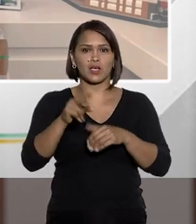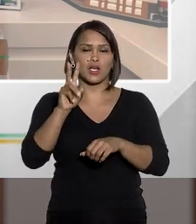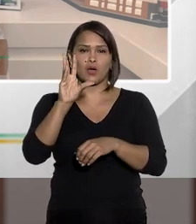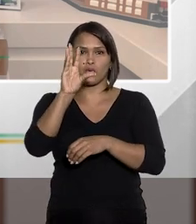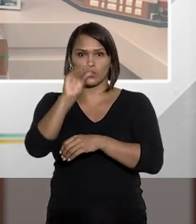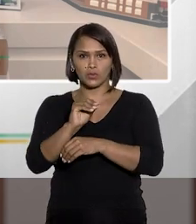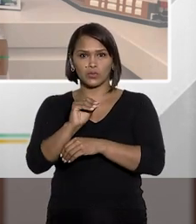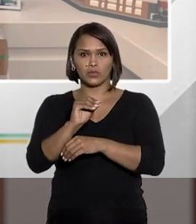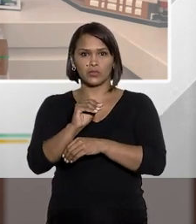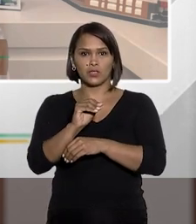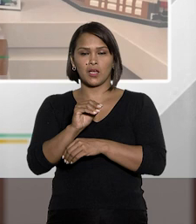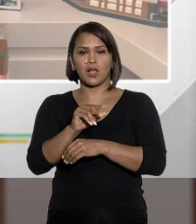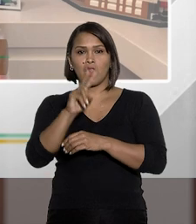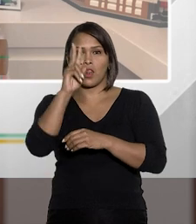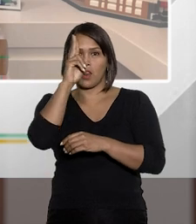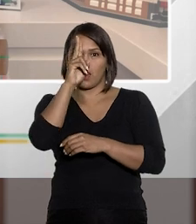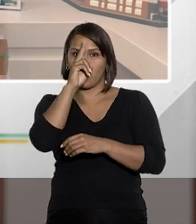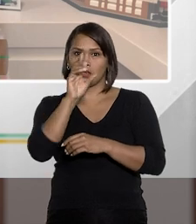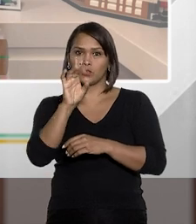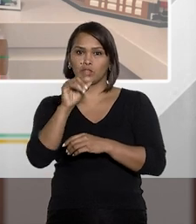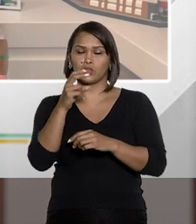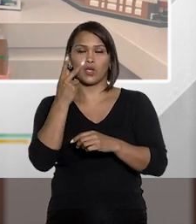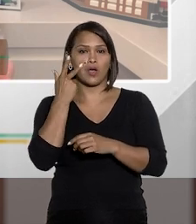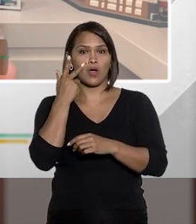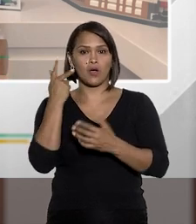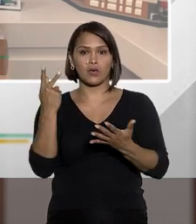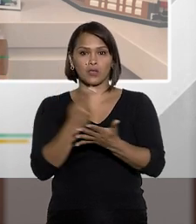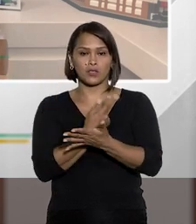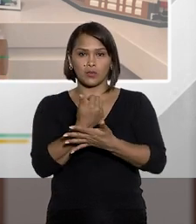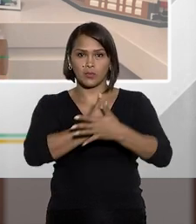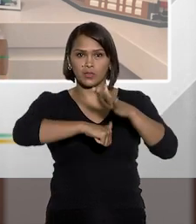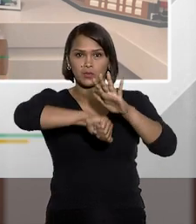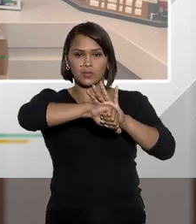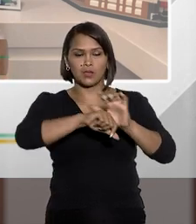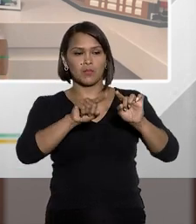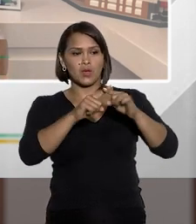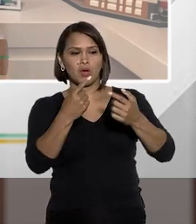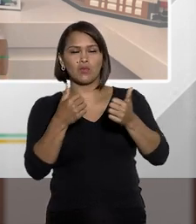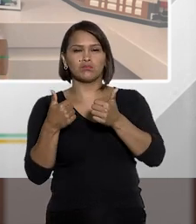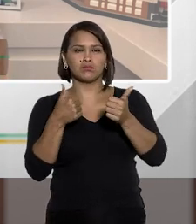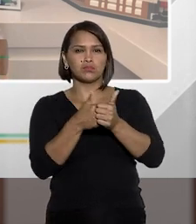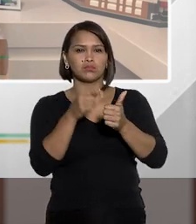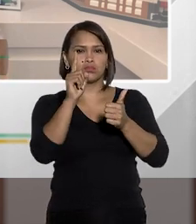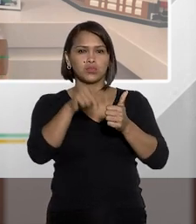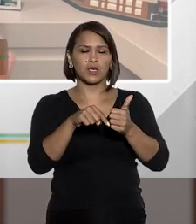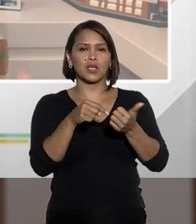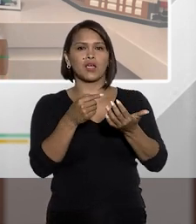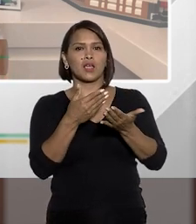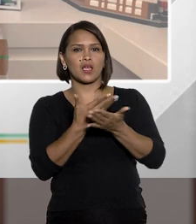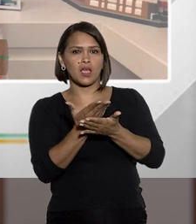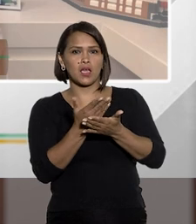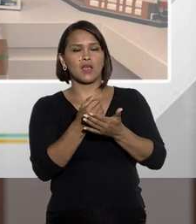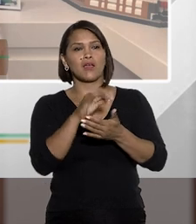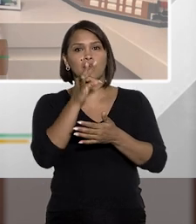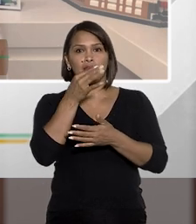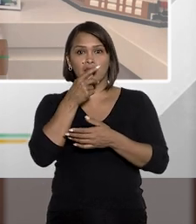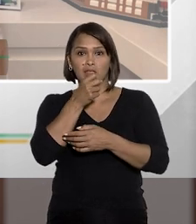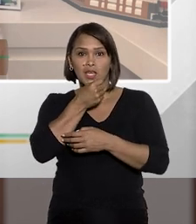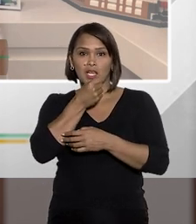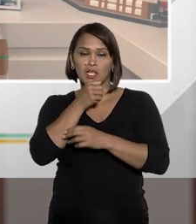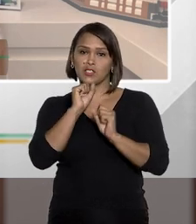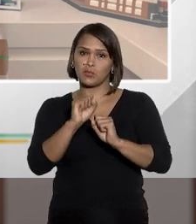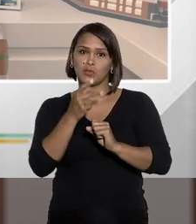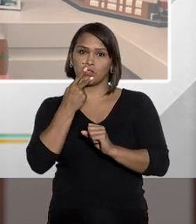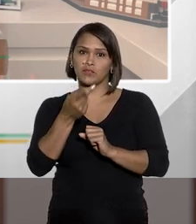período noturno salvo se capturado em flagrante ou se assistido consentir e emprestar